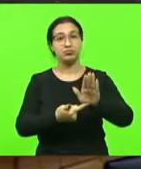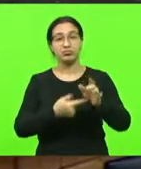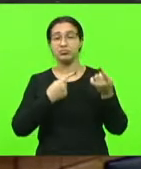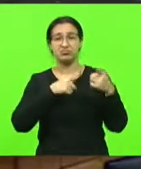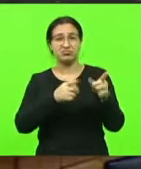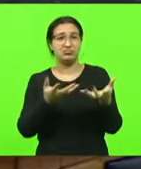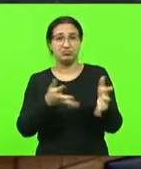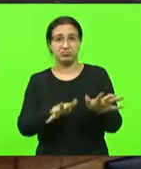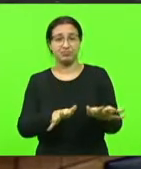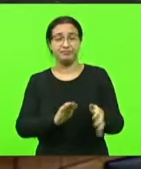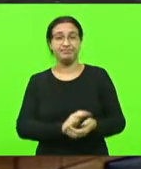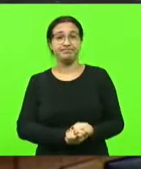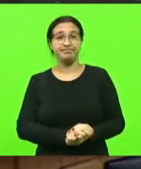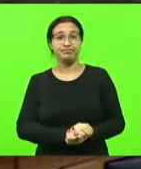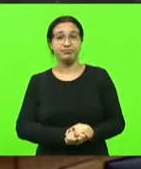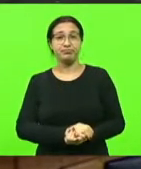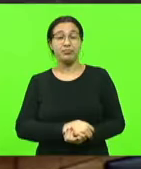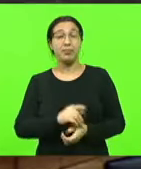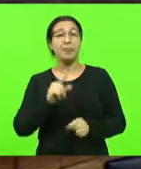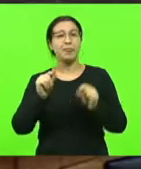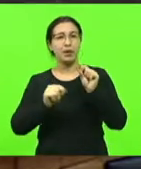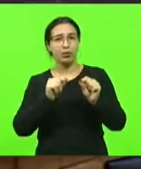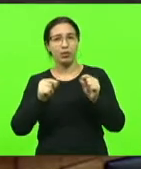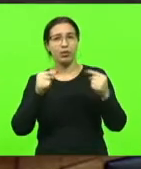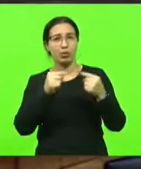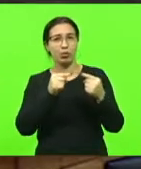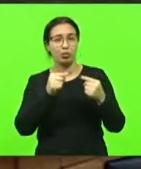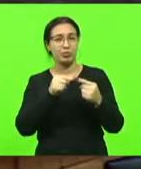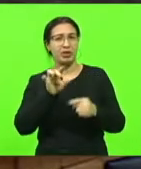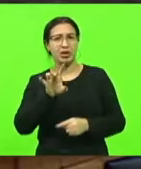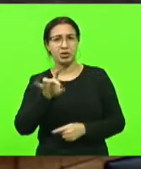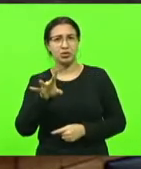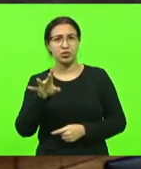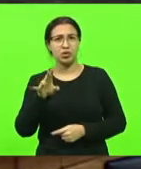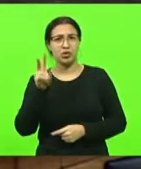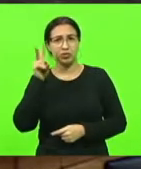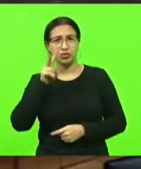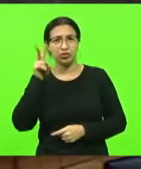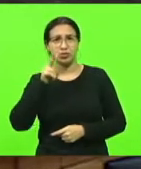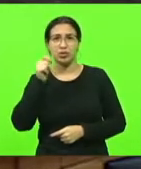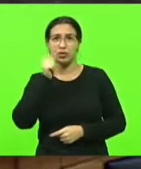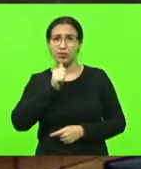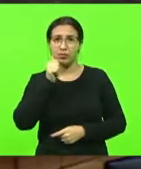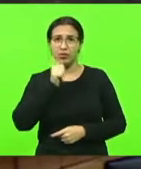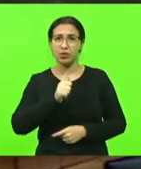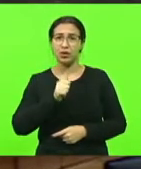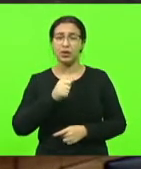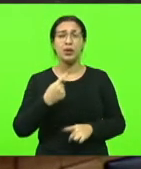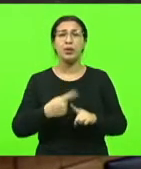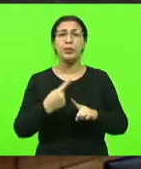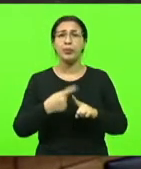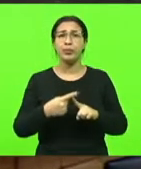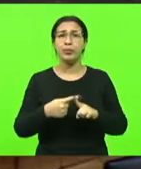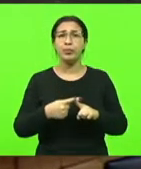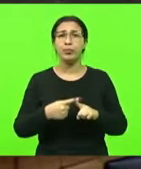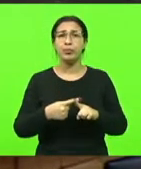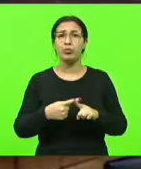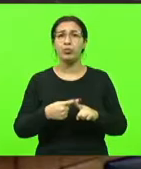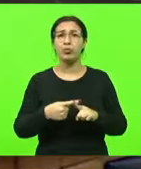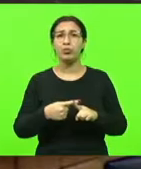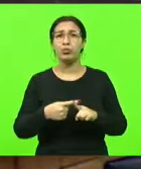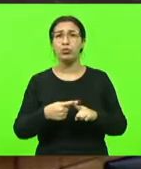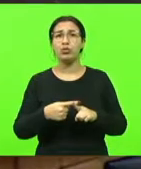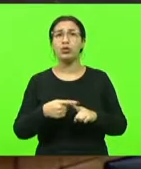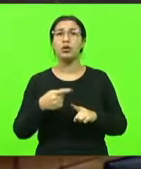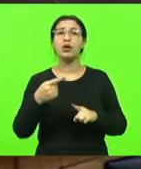ocasião, pretendia justamente isso. Por que vamos falar só sobre as mulheres catarinenses que andam esquecidas? Por que não falar sobre os homens também? Como o próprio Lauro